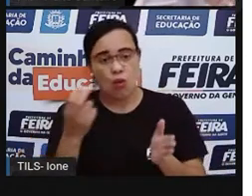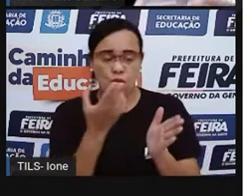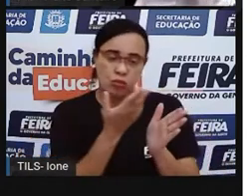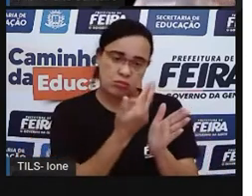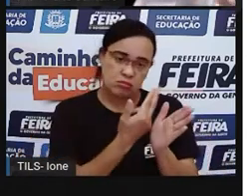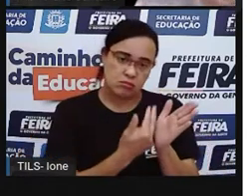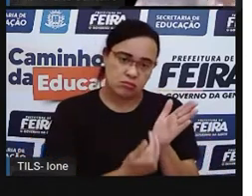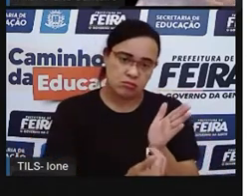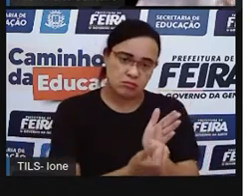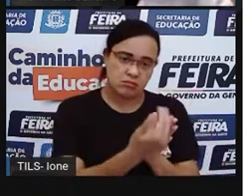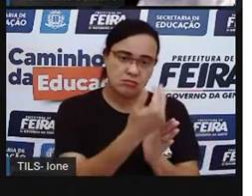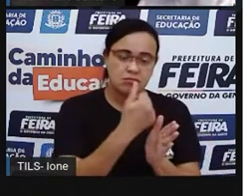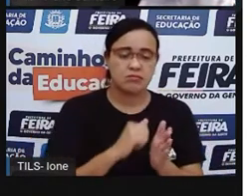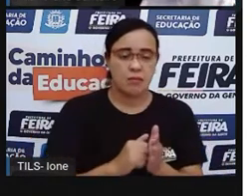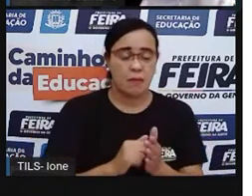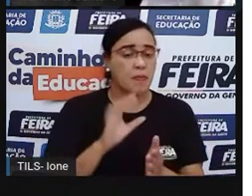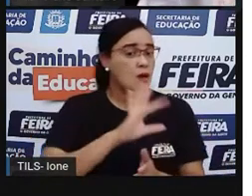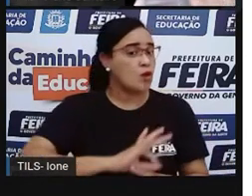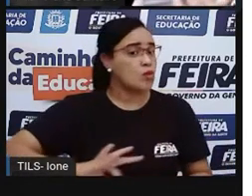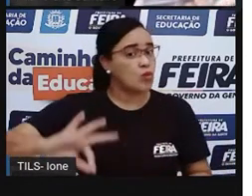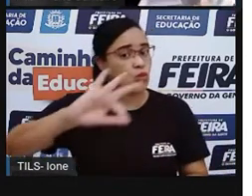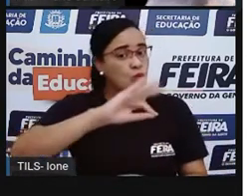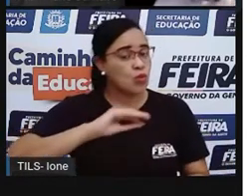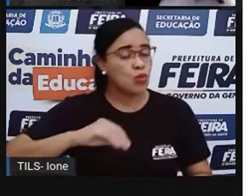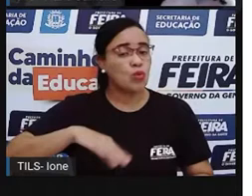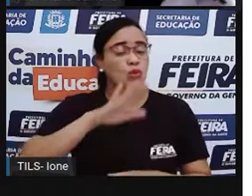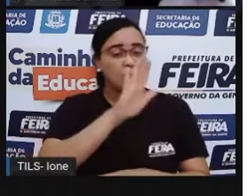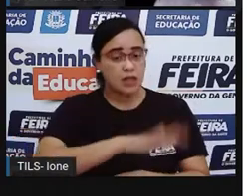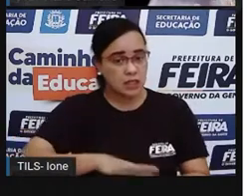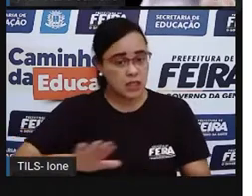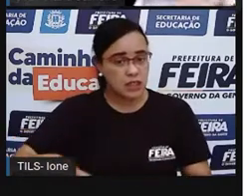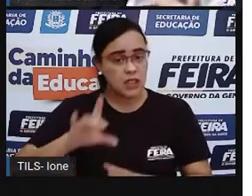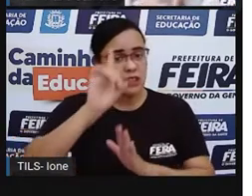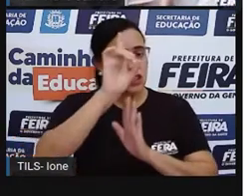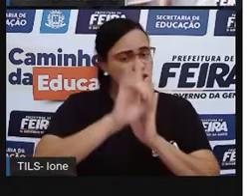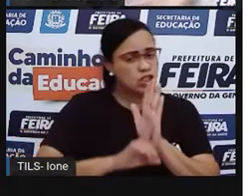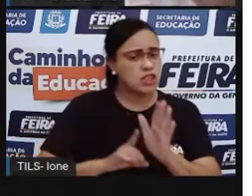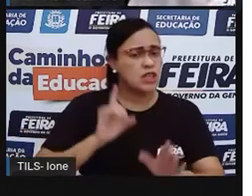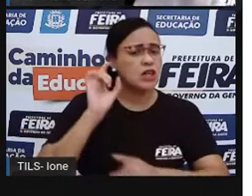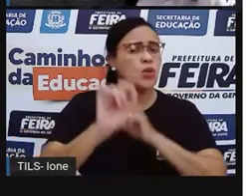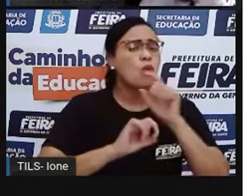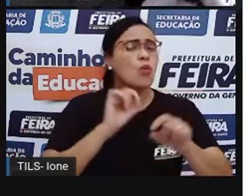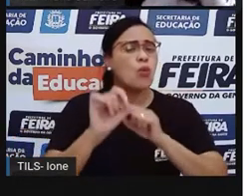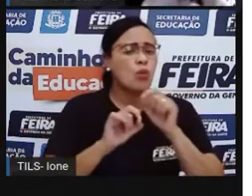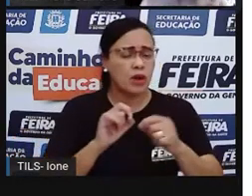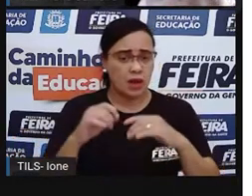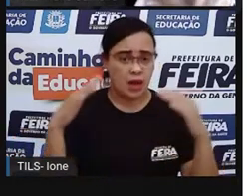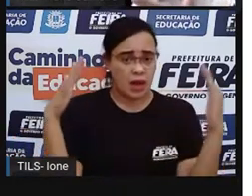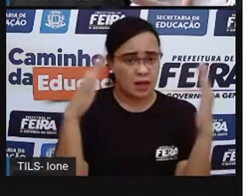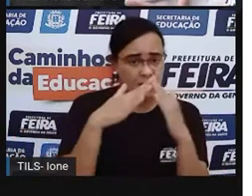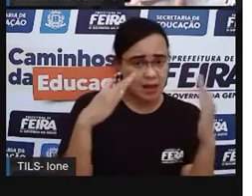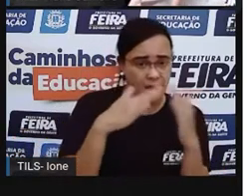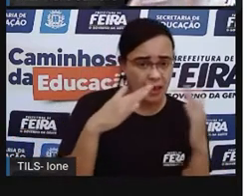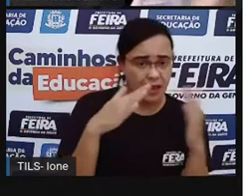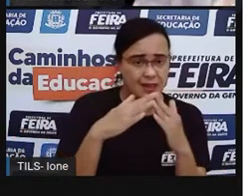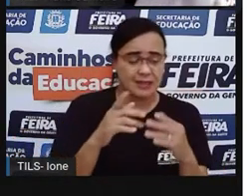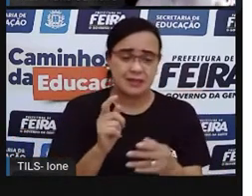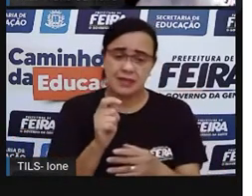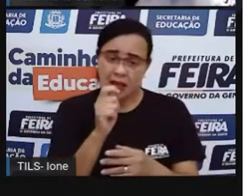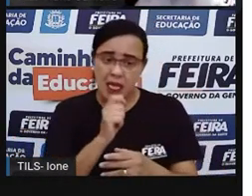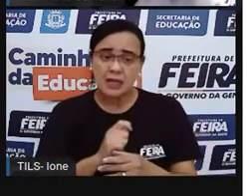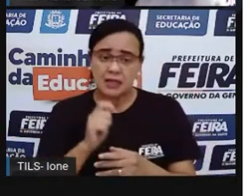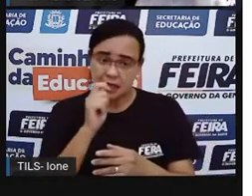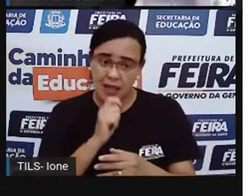toda criança tem direito a quê? A uma casa? Tem direito a tomar sorvete? Tem direito a ser